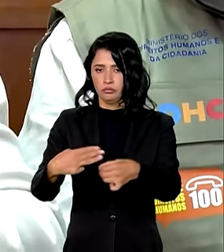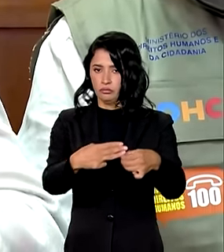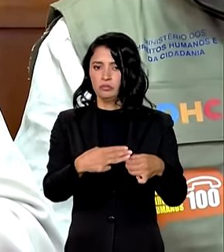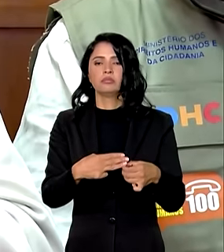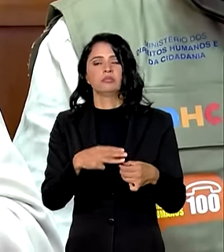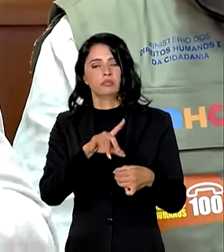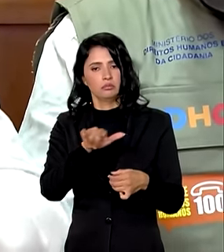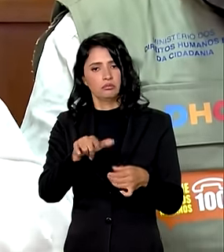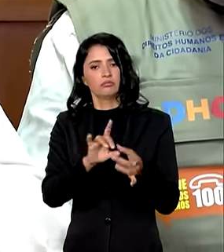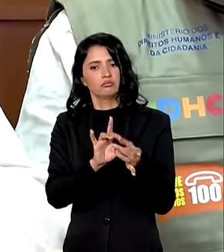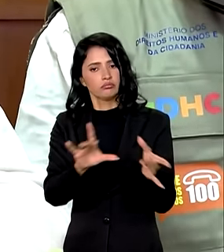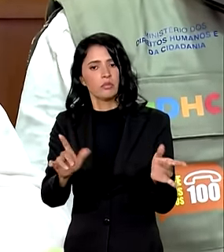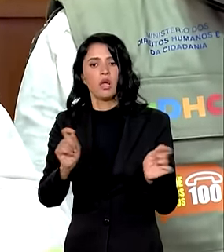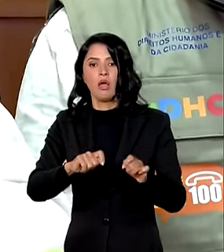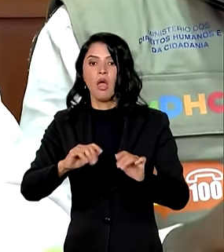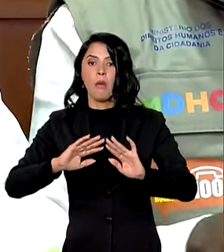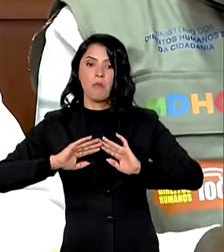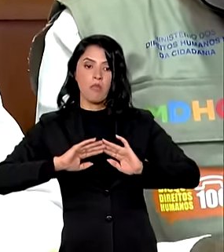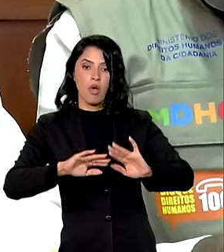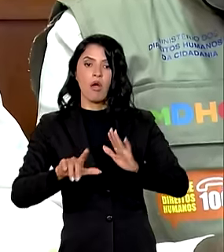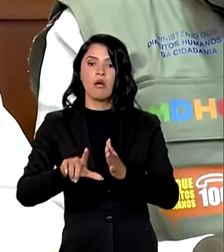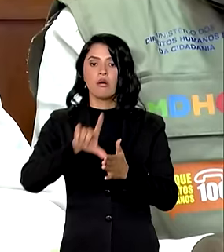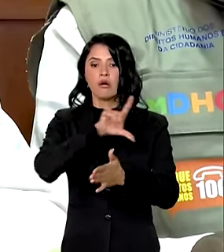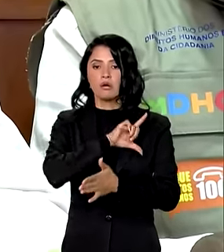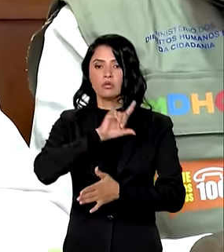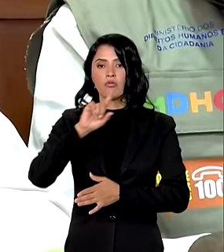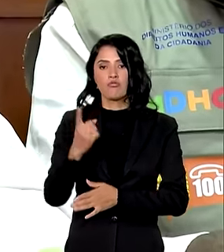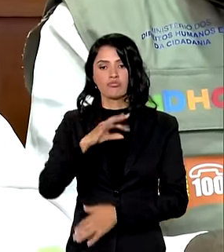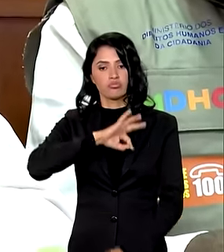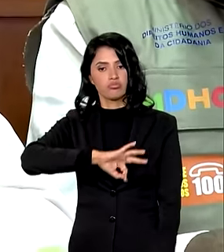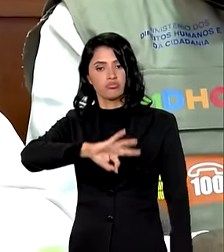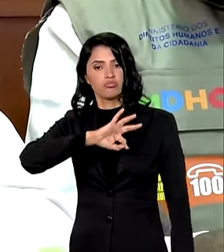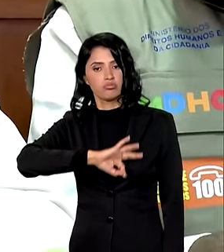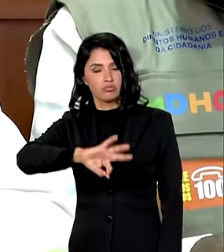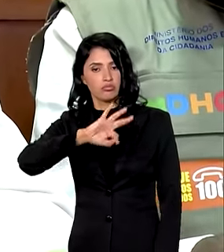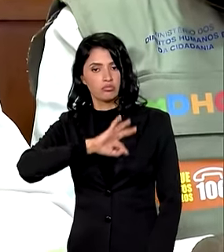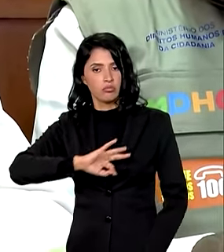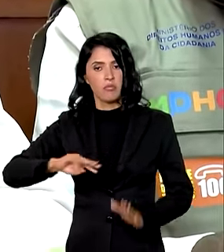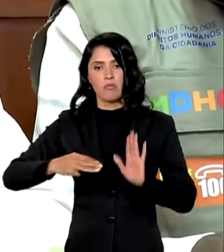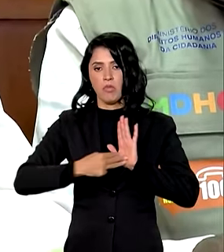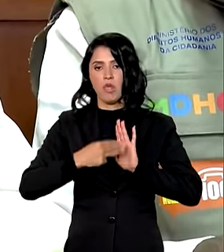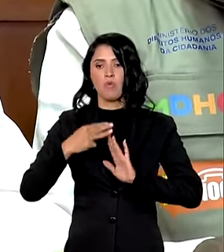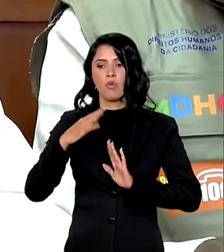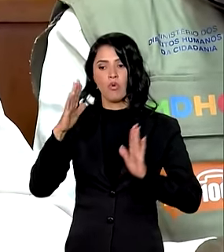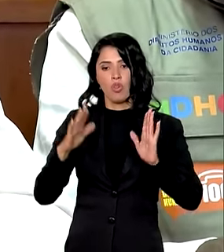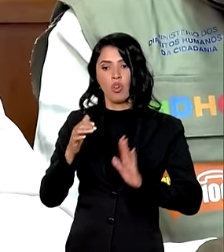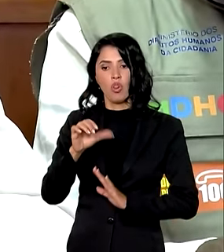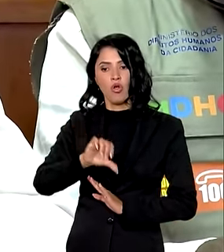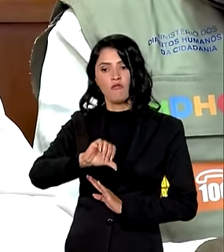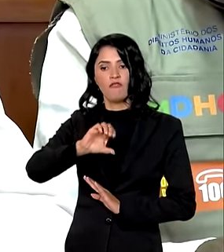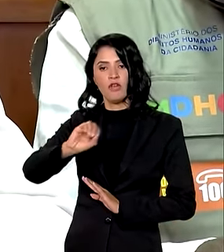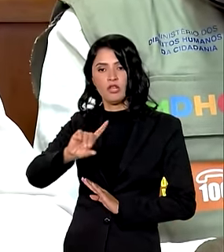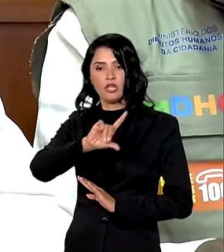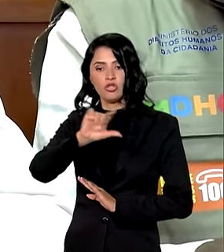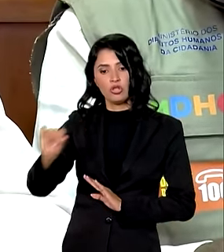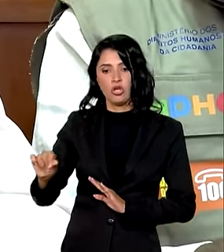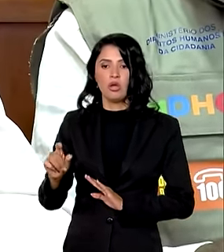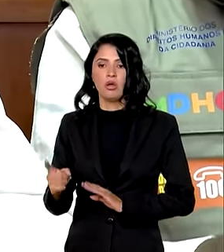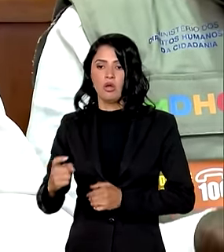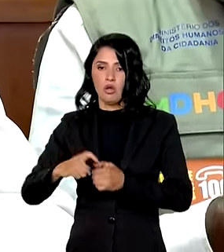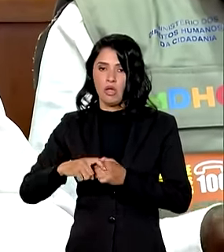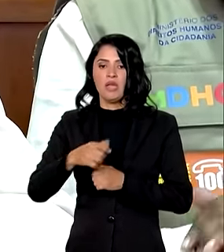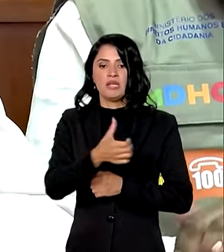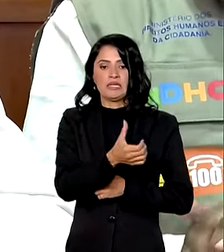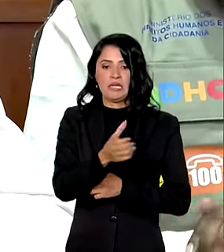disponível mediante requerimento antecipação de um salário mínimo com 90 dias de carência e reembolso em 60